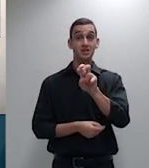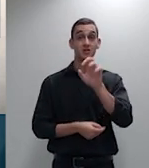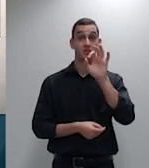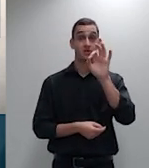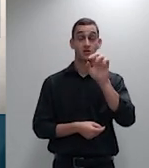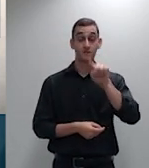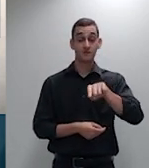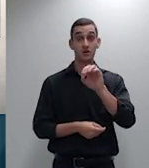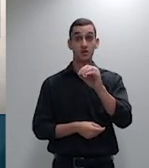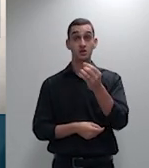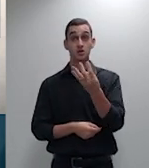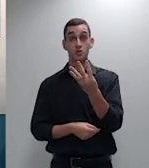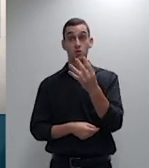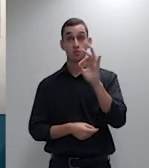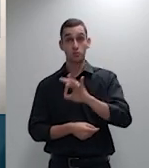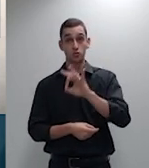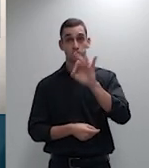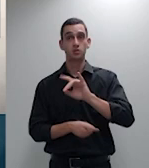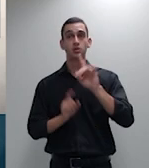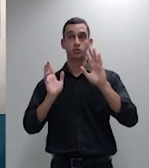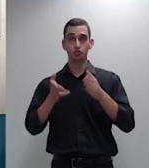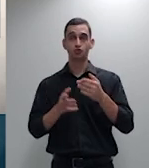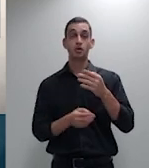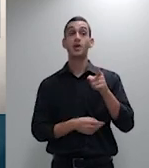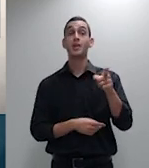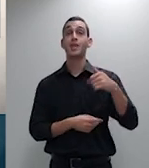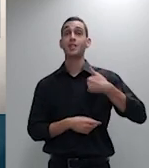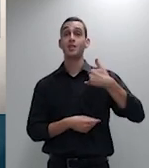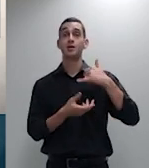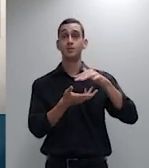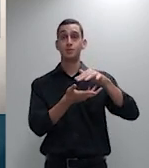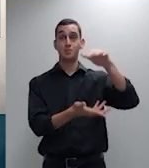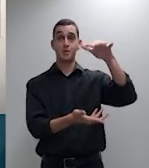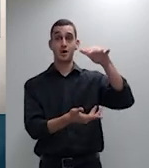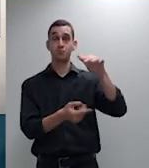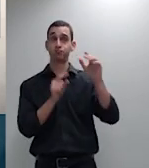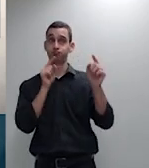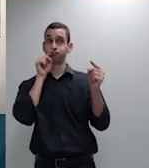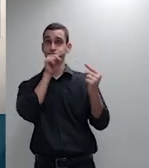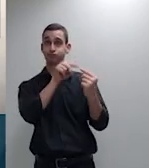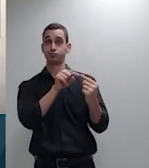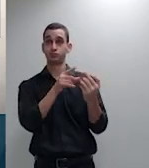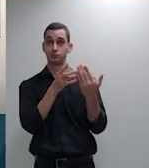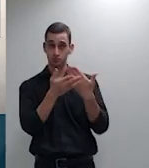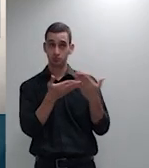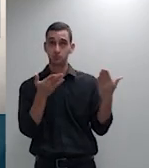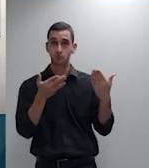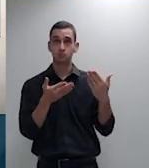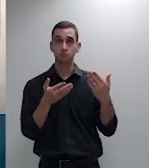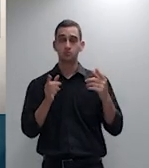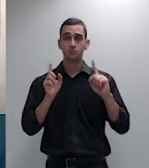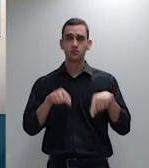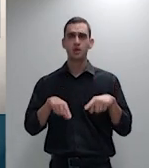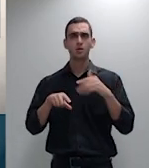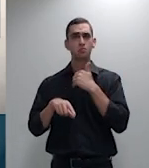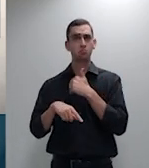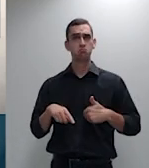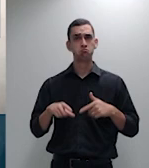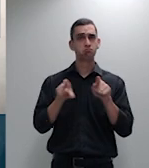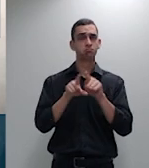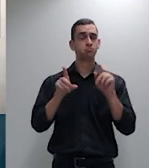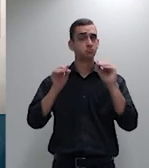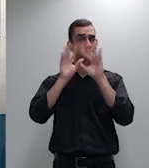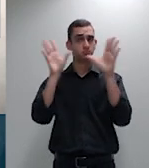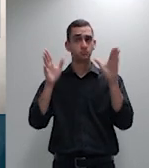etária sob o fundamento aspas é público e notório que as pessoas com idade mais avançada necessitam de